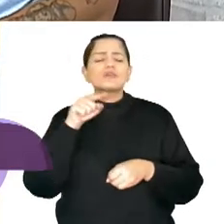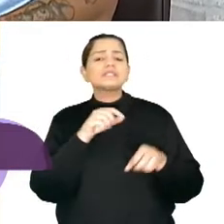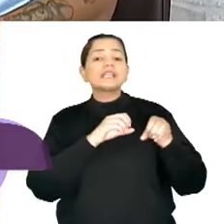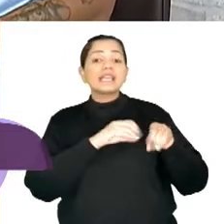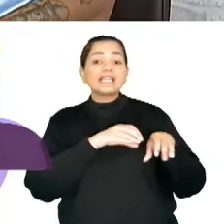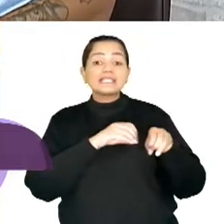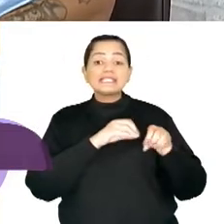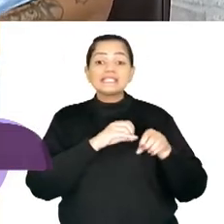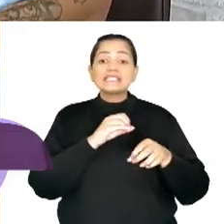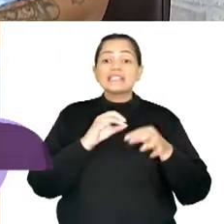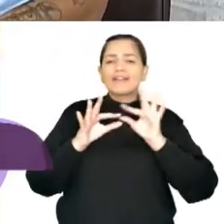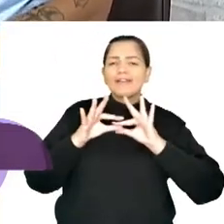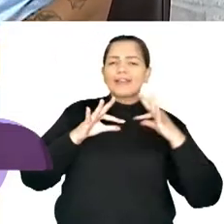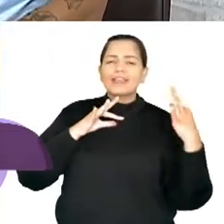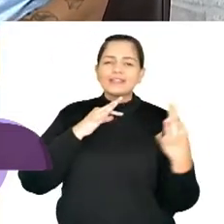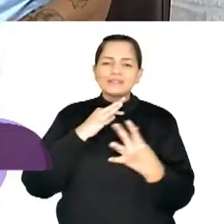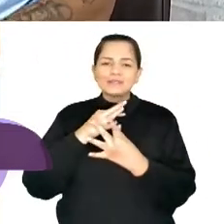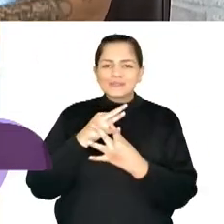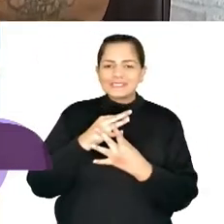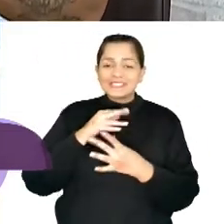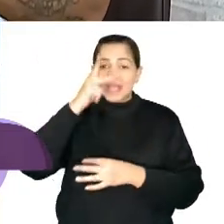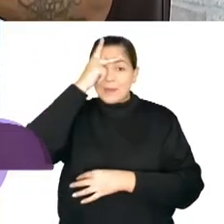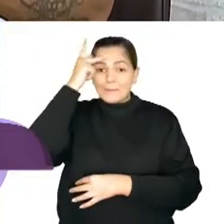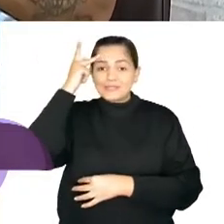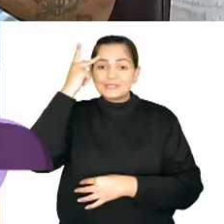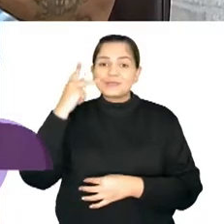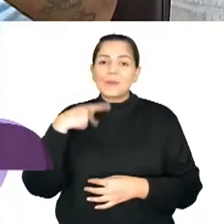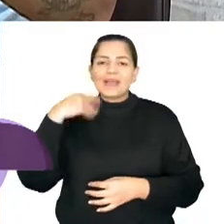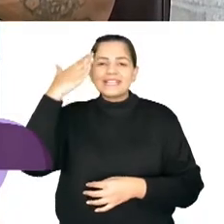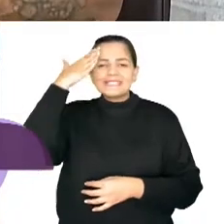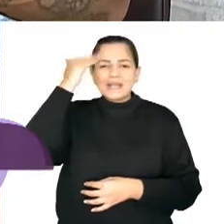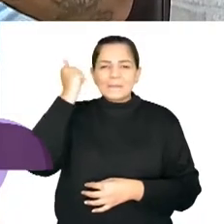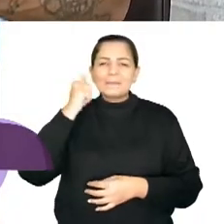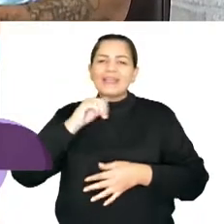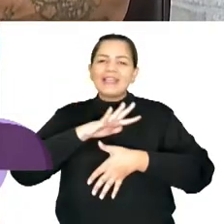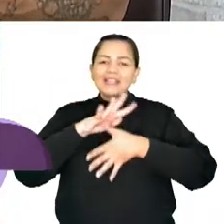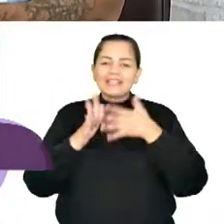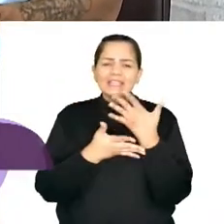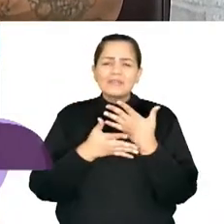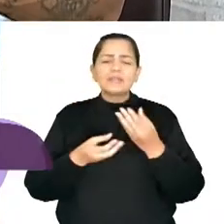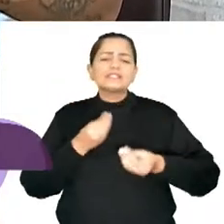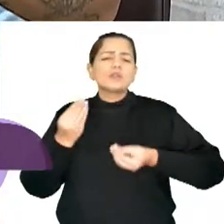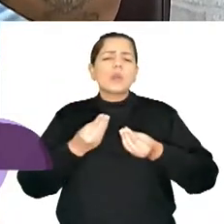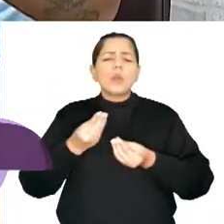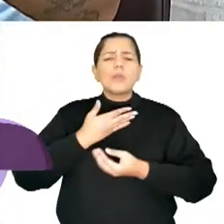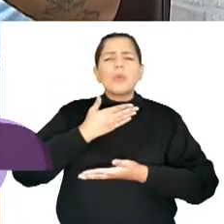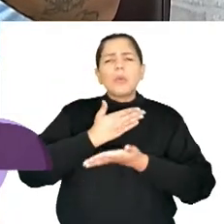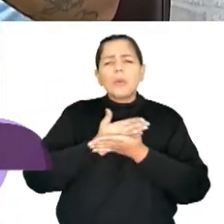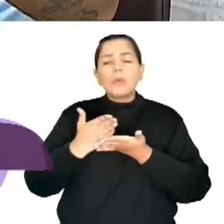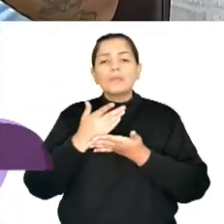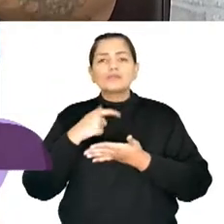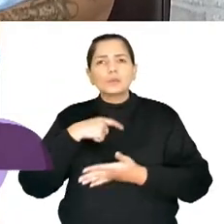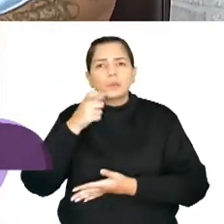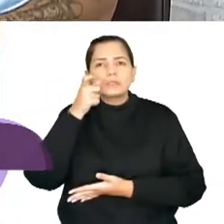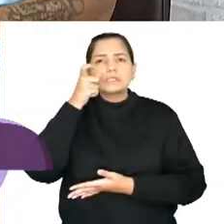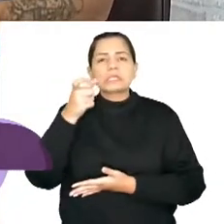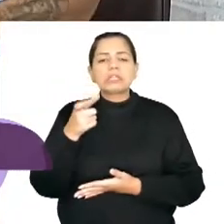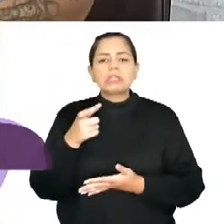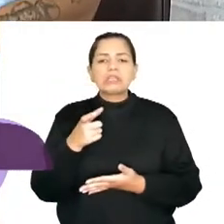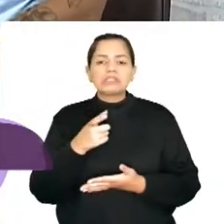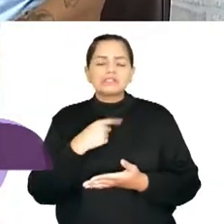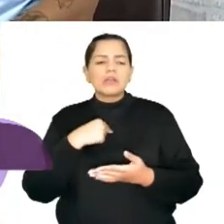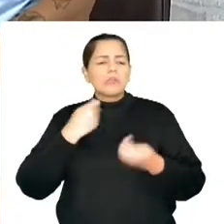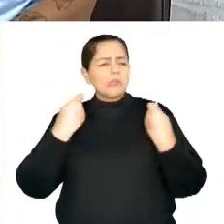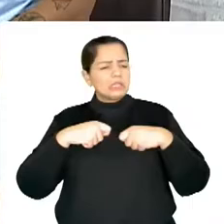pessoas através das suas redes sociais. De onde veio esse sal? Ela falou, eu preciso ensinar mais pessoas a língua,